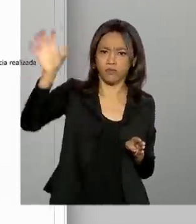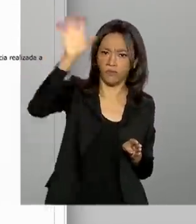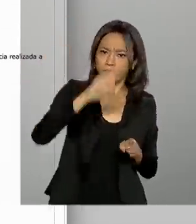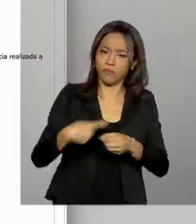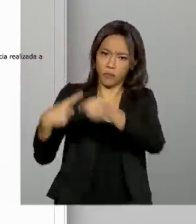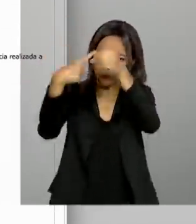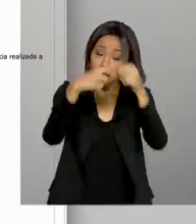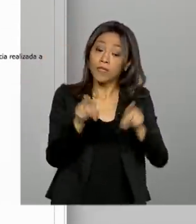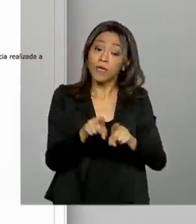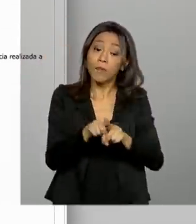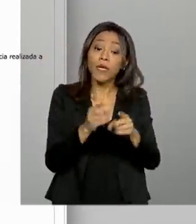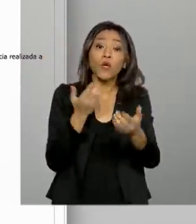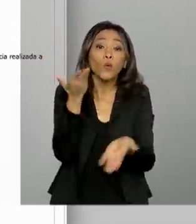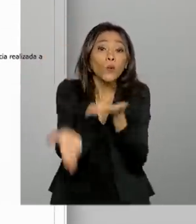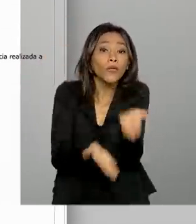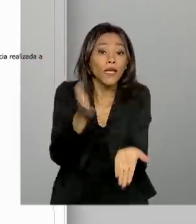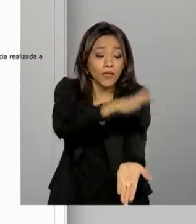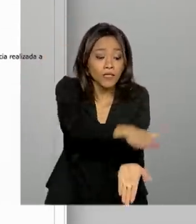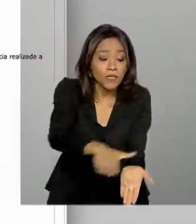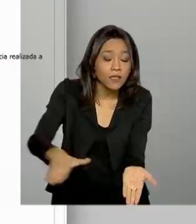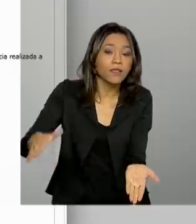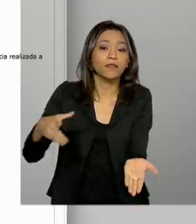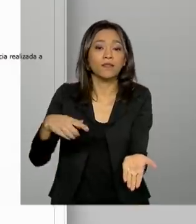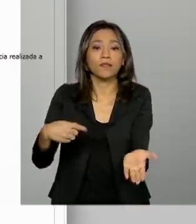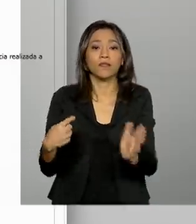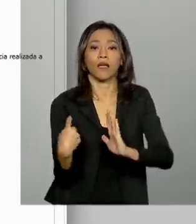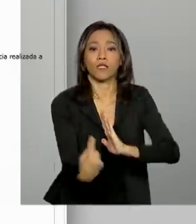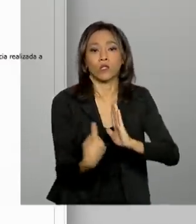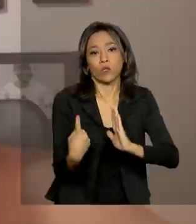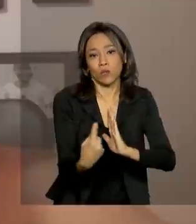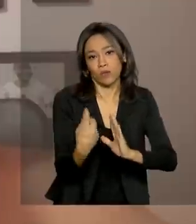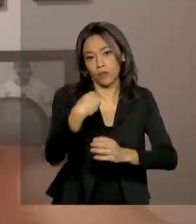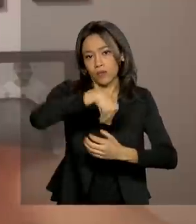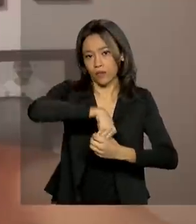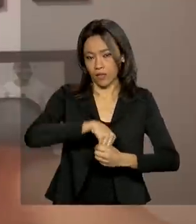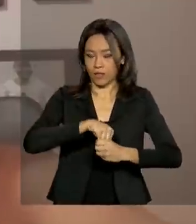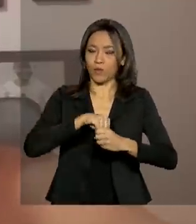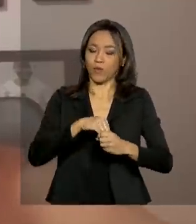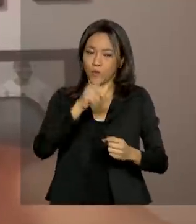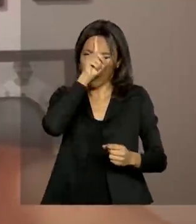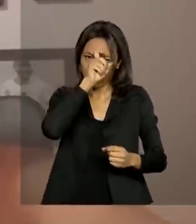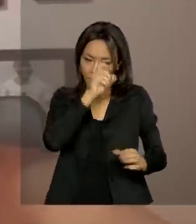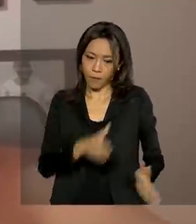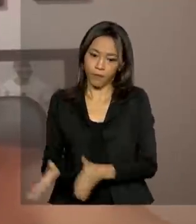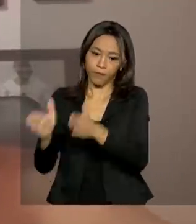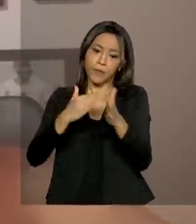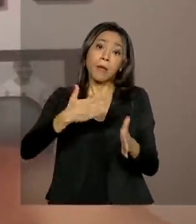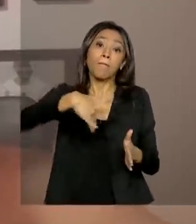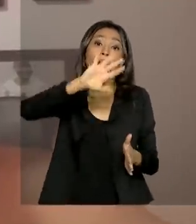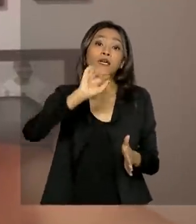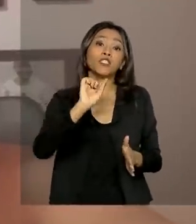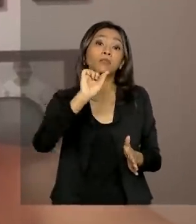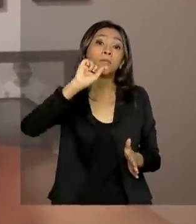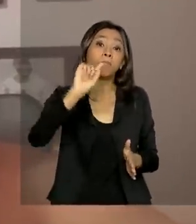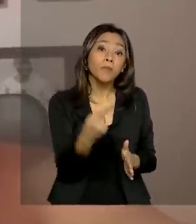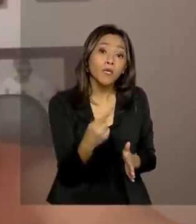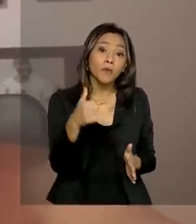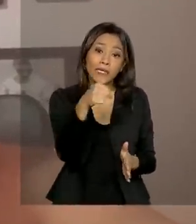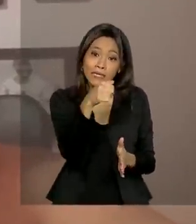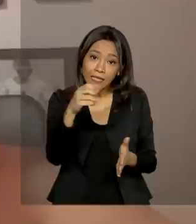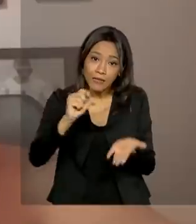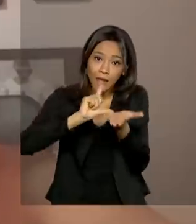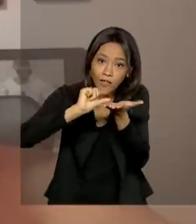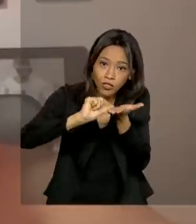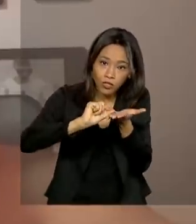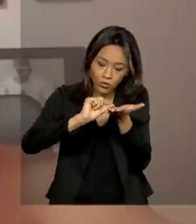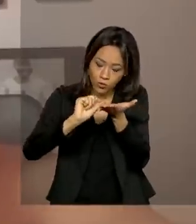de crianças em situação de isolamento hospitalar. Foram analisados mais de 1.700 artigos e, desses,